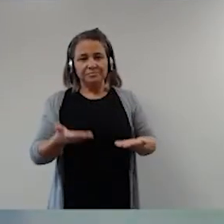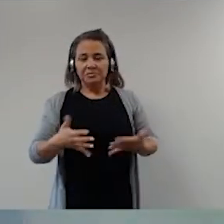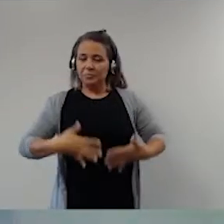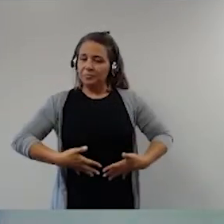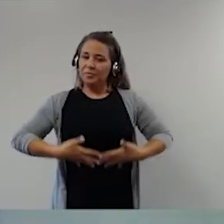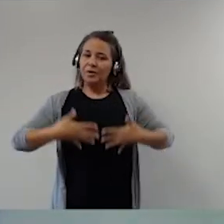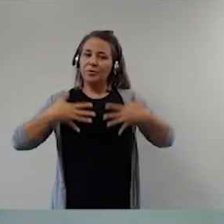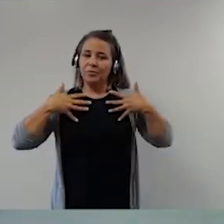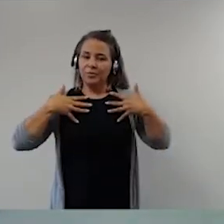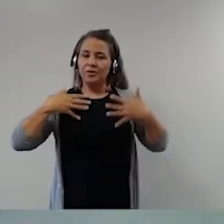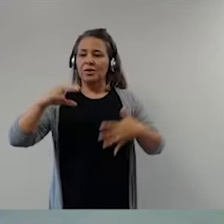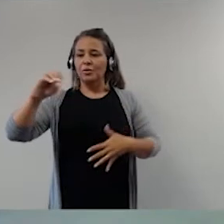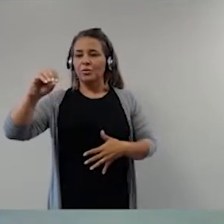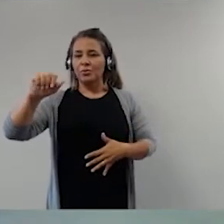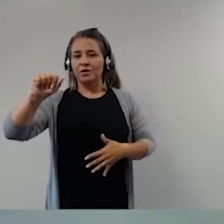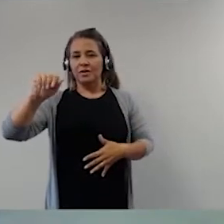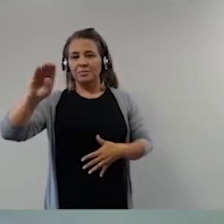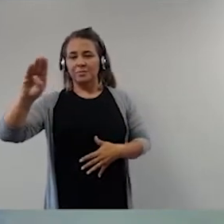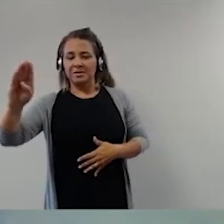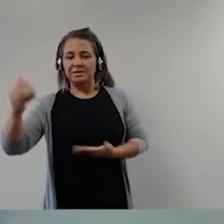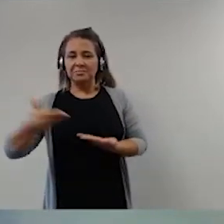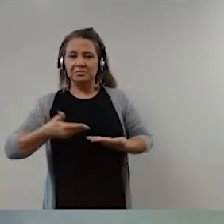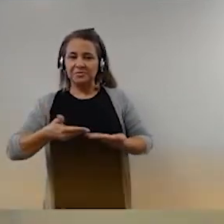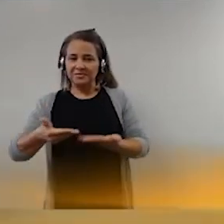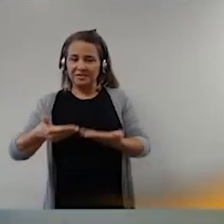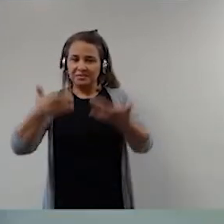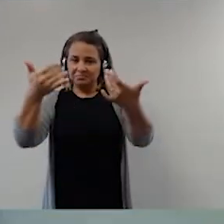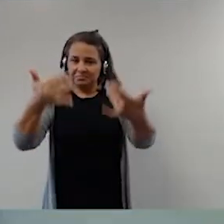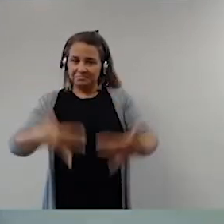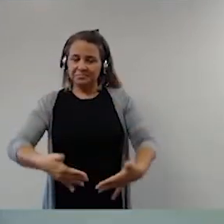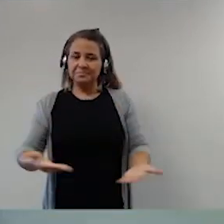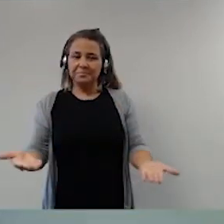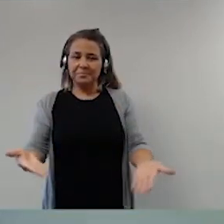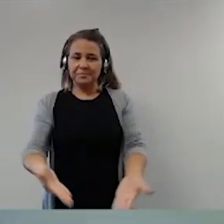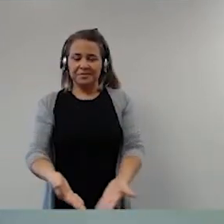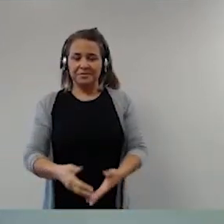honra, e ao Rabê ter me convidado para essa participação.